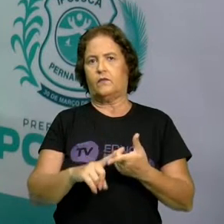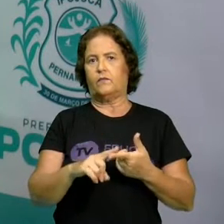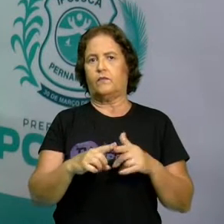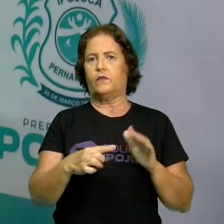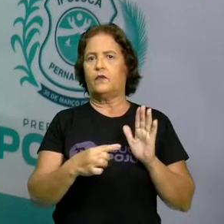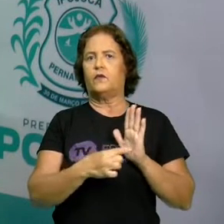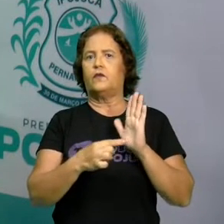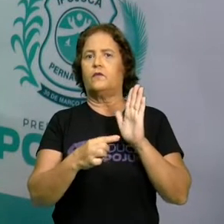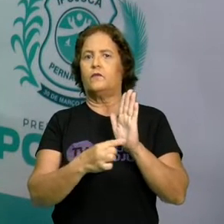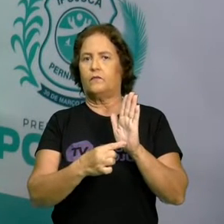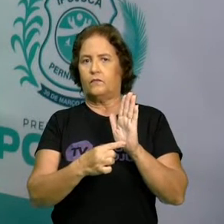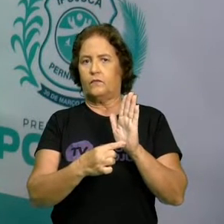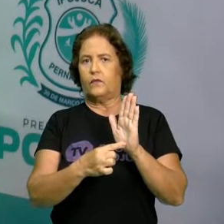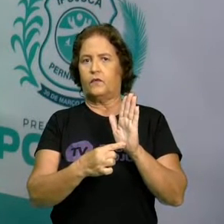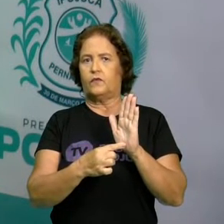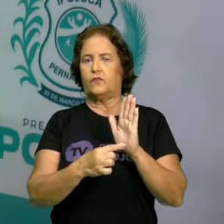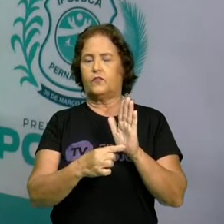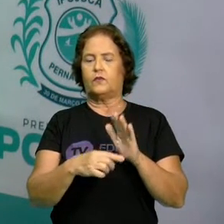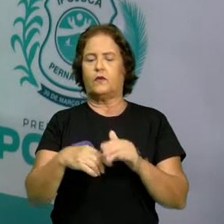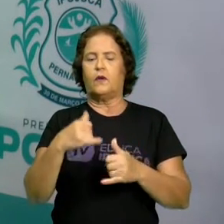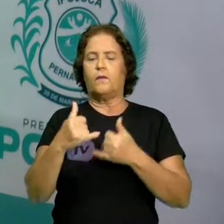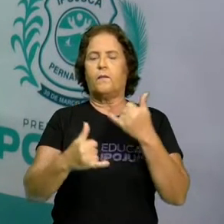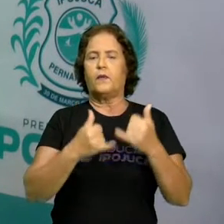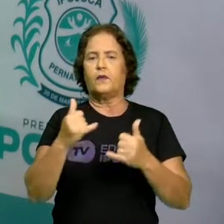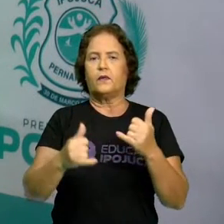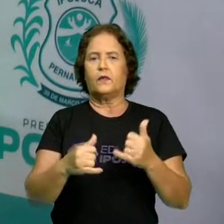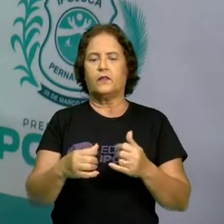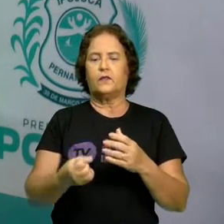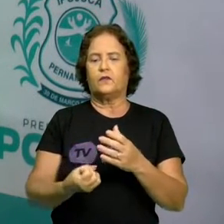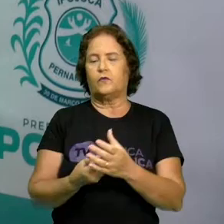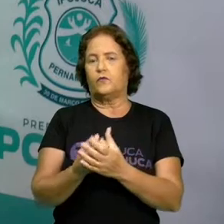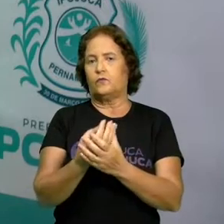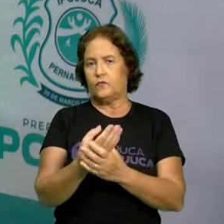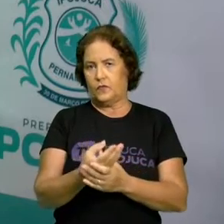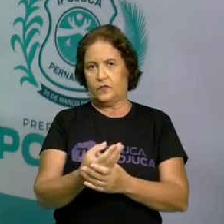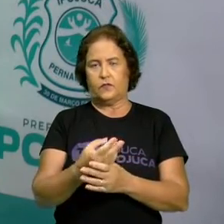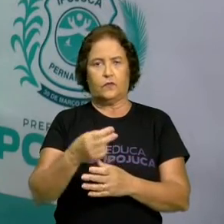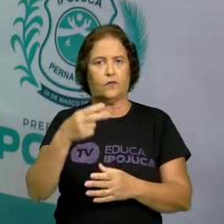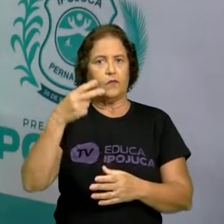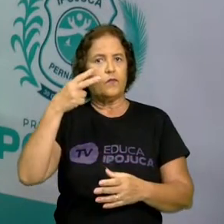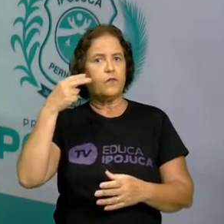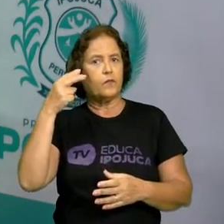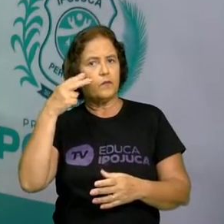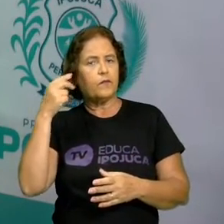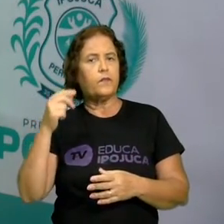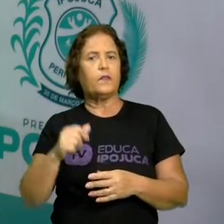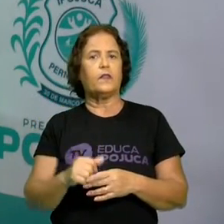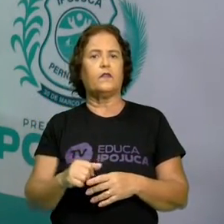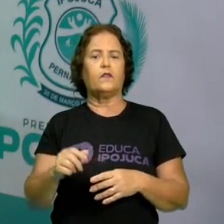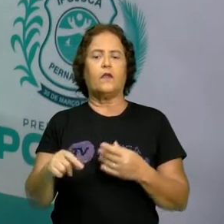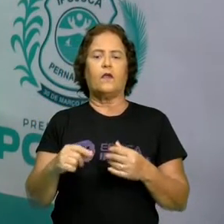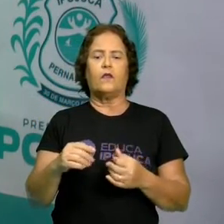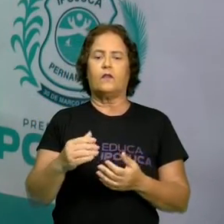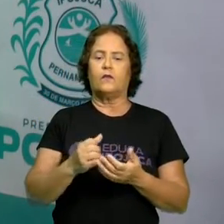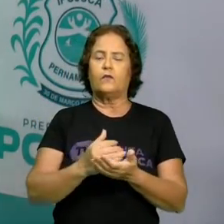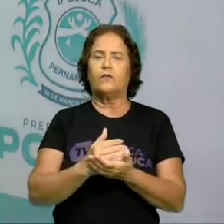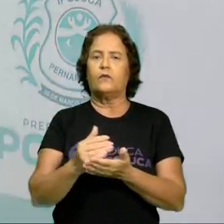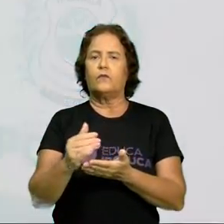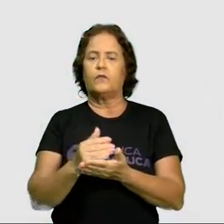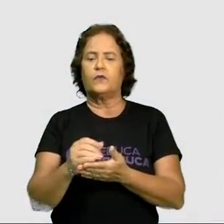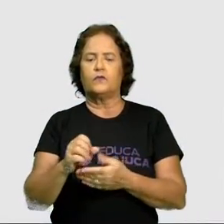das brincadeiras de origem indígena. Por quê? Nelas também, é delas que saem várias inspirações.